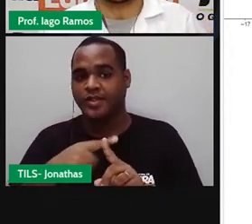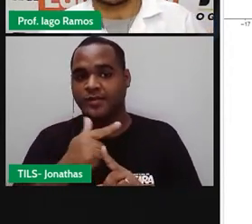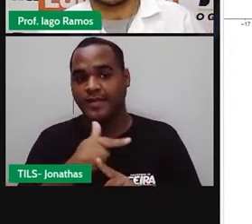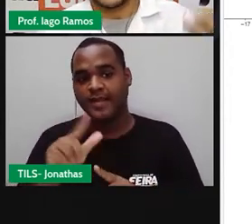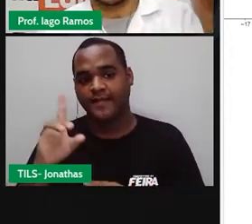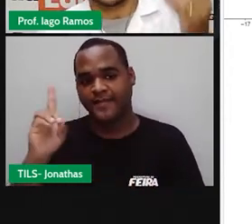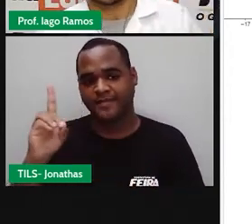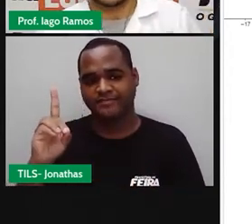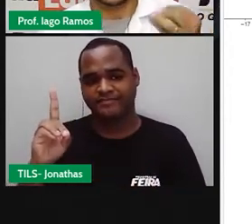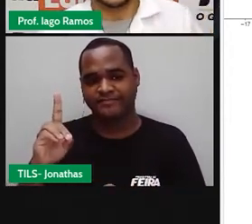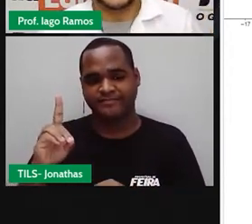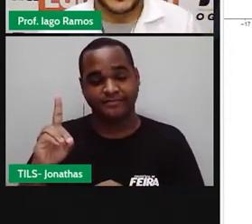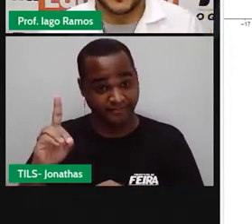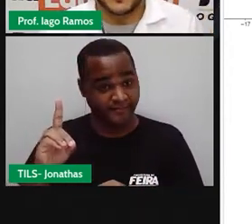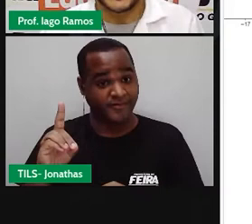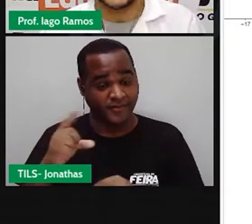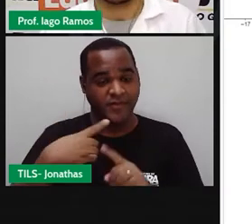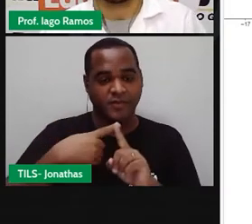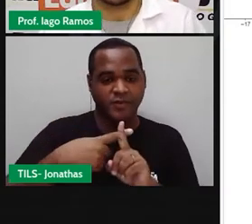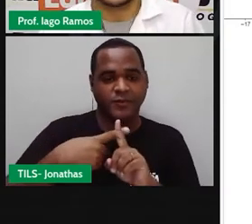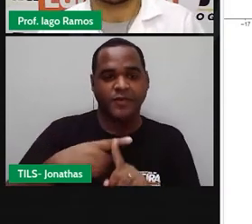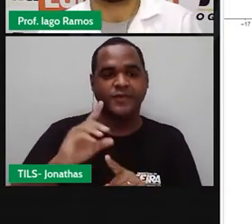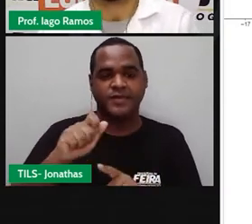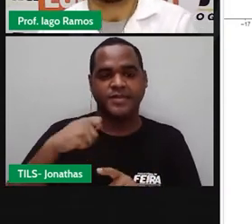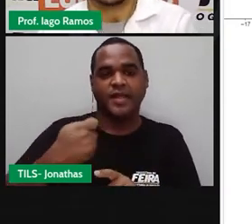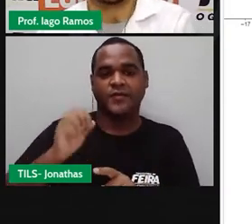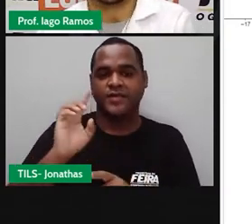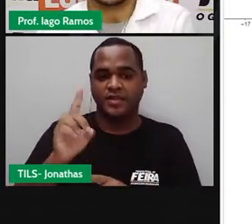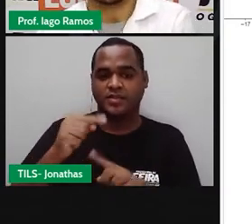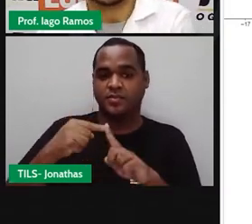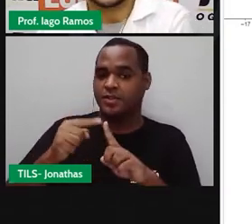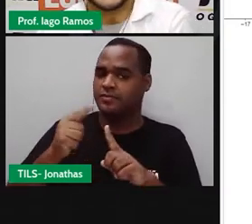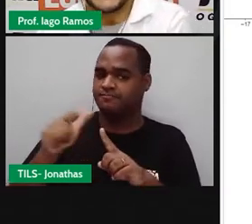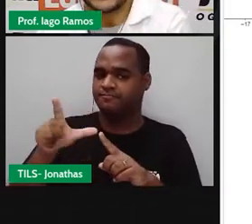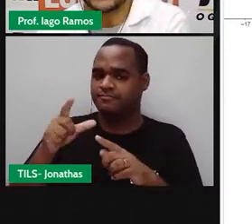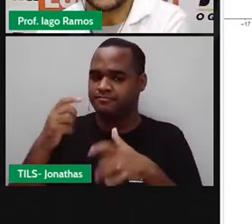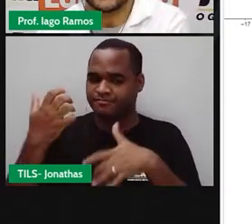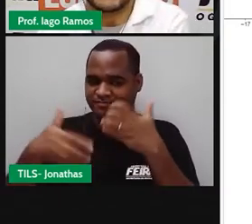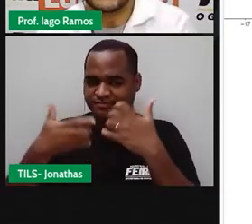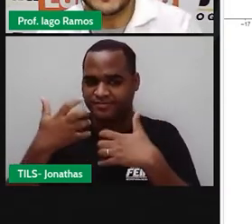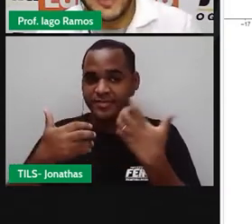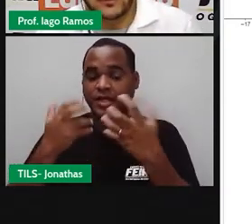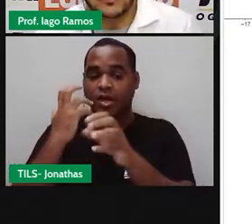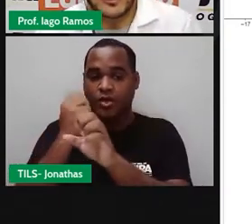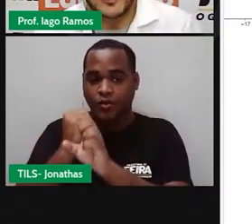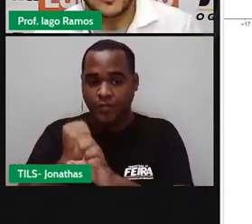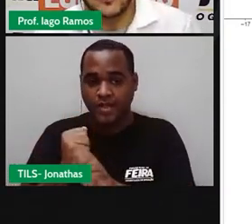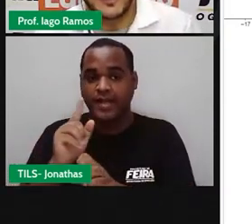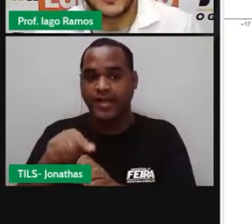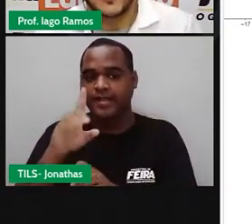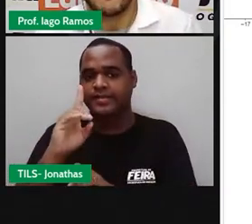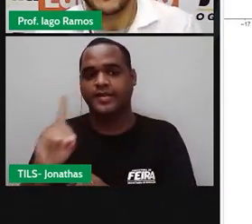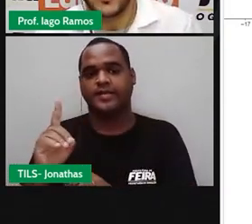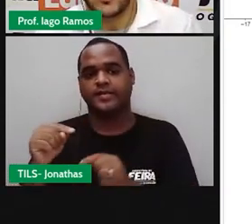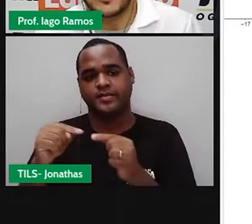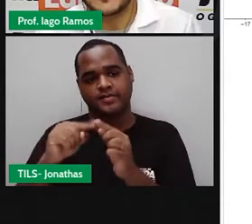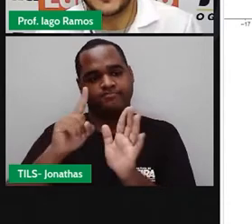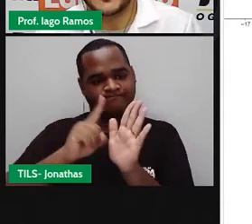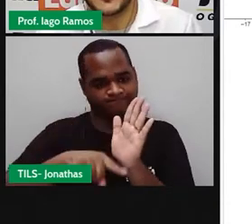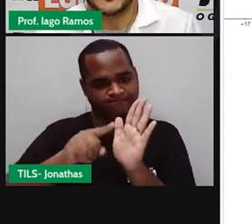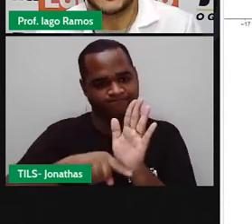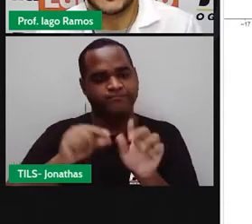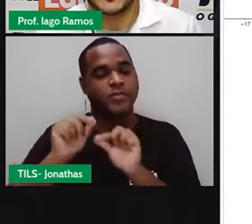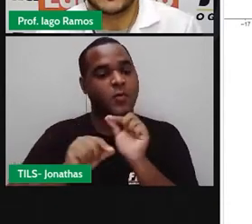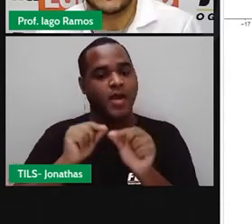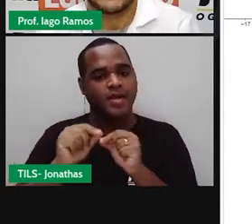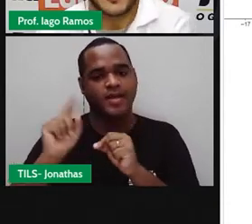direito. Então, os números positivos vão ficar ao lado direito do número zero, na reta numérica. Olha a